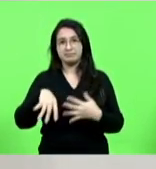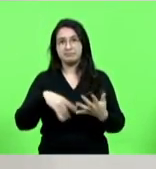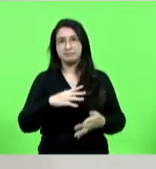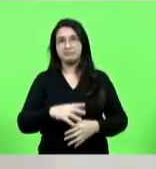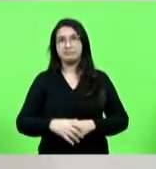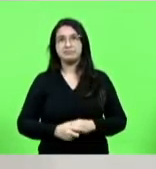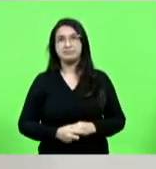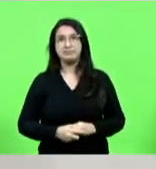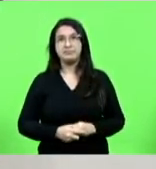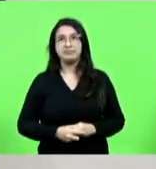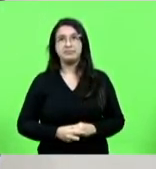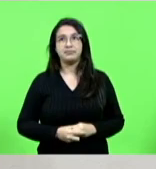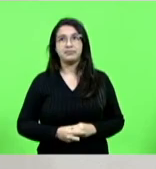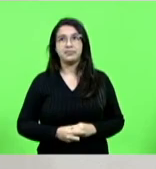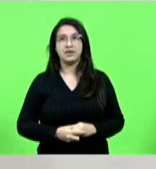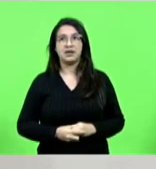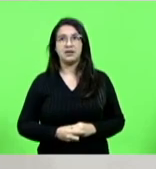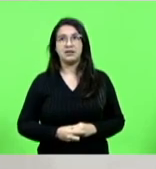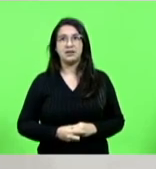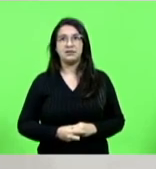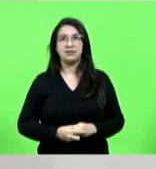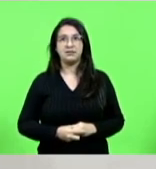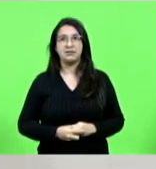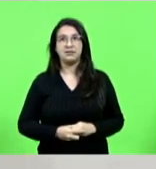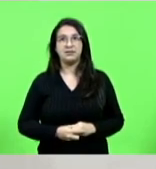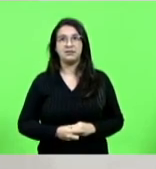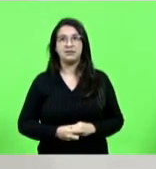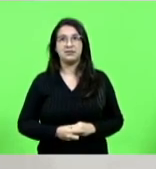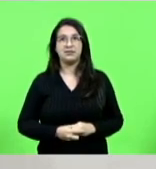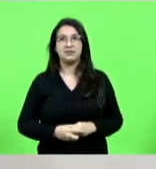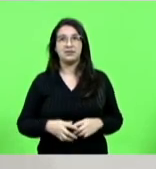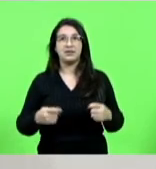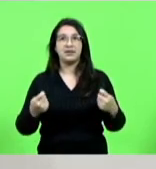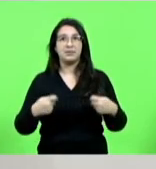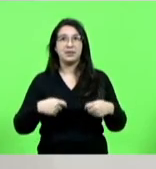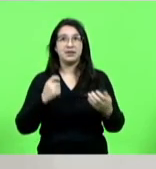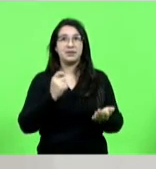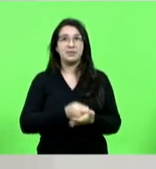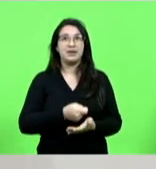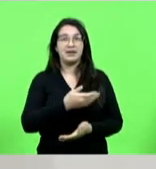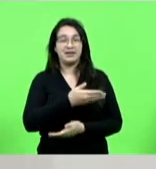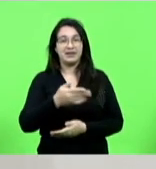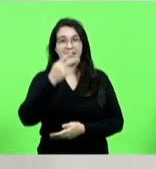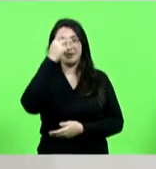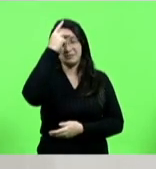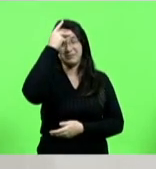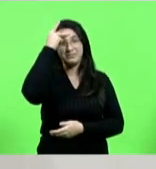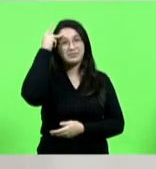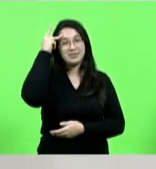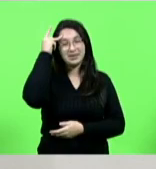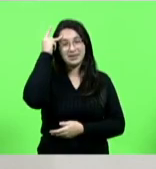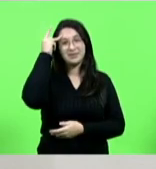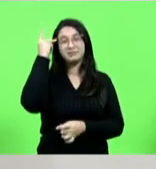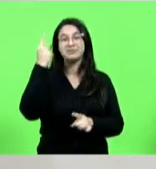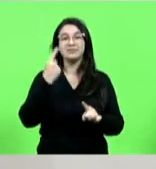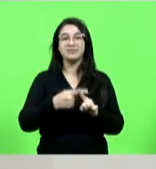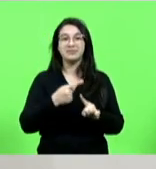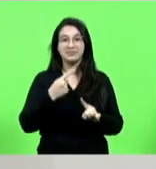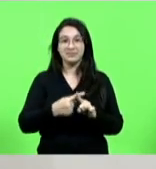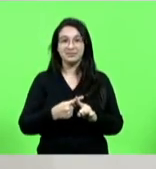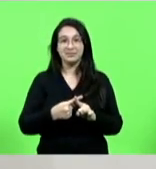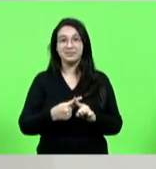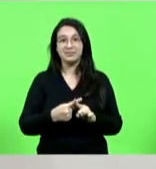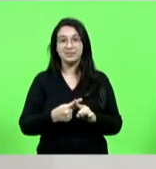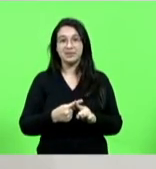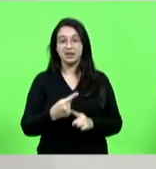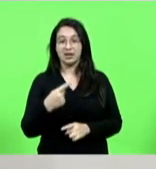mais um minuto então eu tenho que multar esse tipo de gente porque só assim que a vai